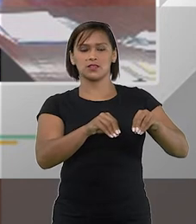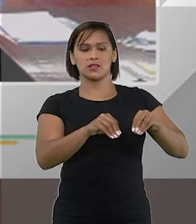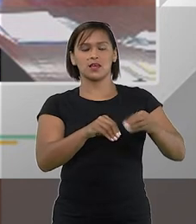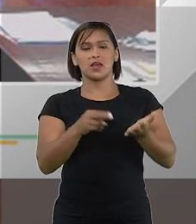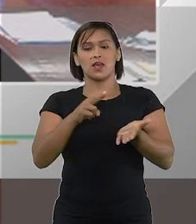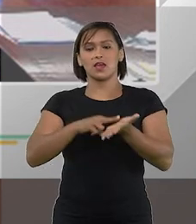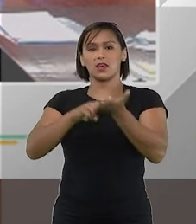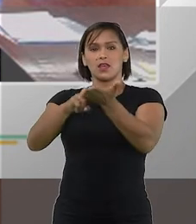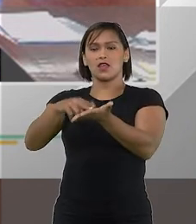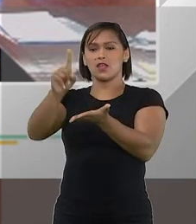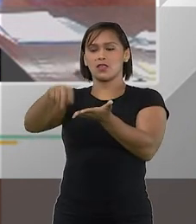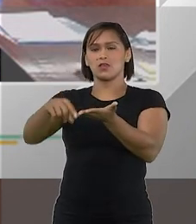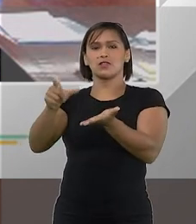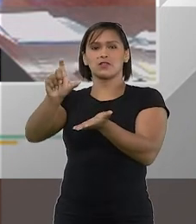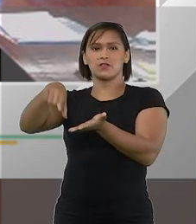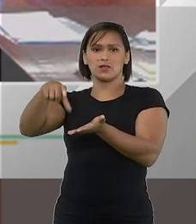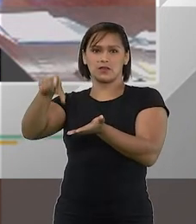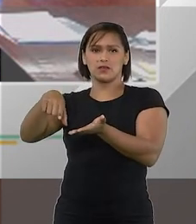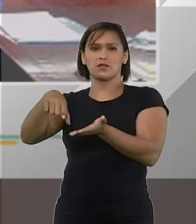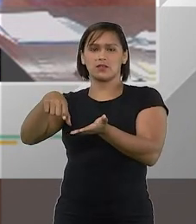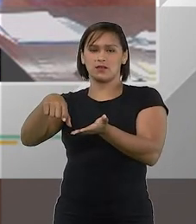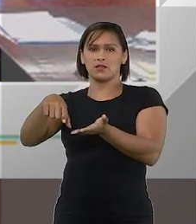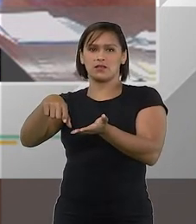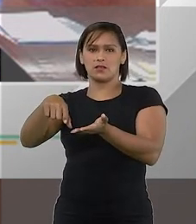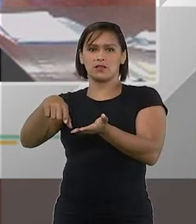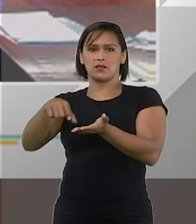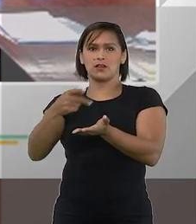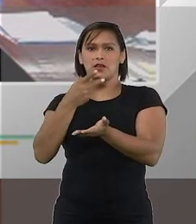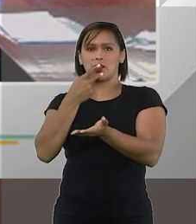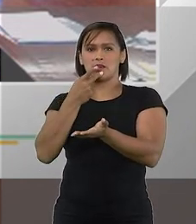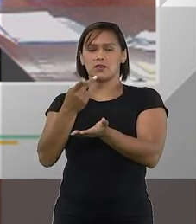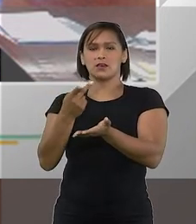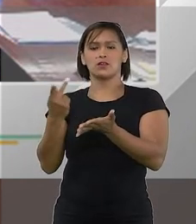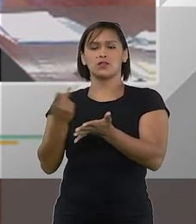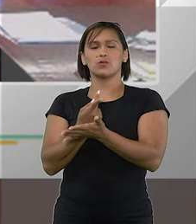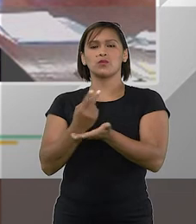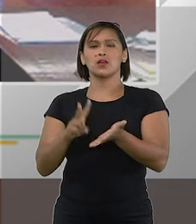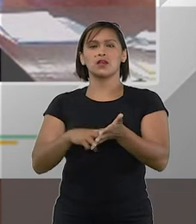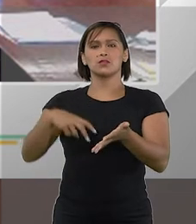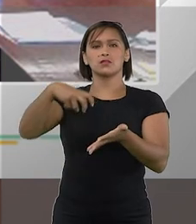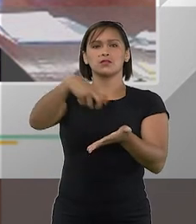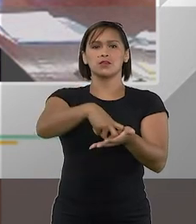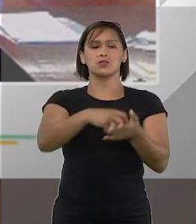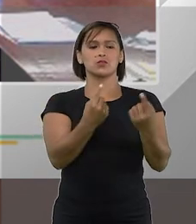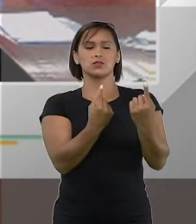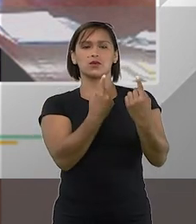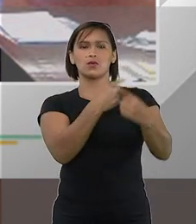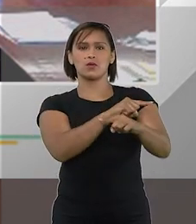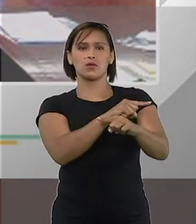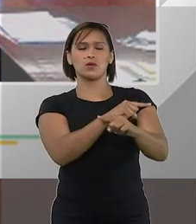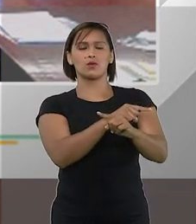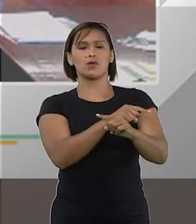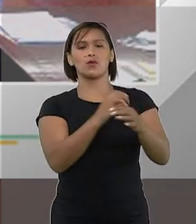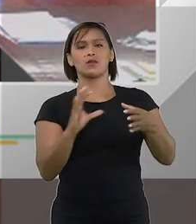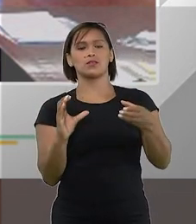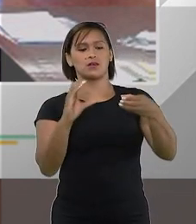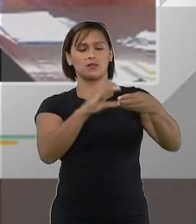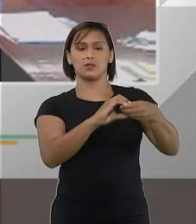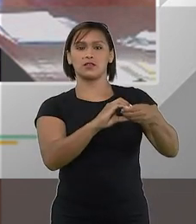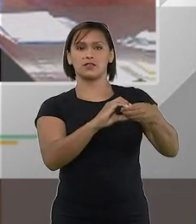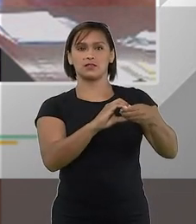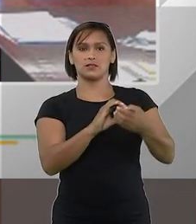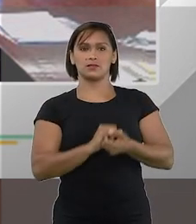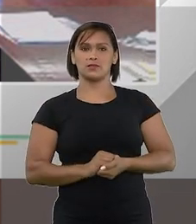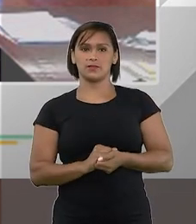que notificaram os credores iniciou uma execução contra a cooperativa